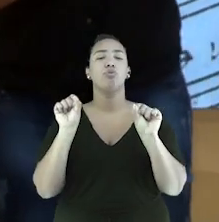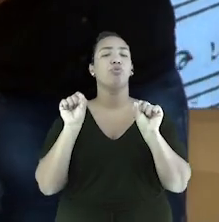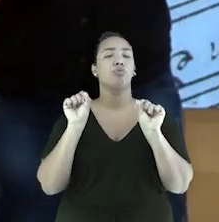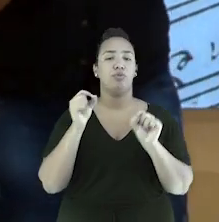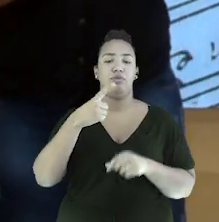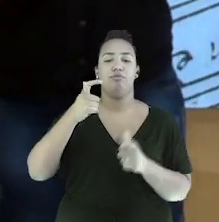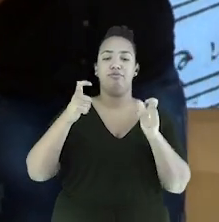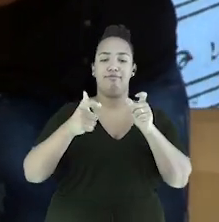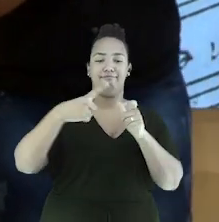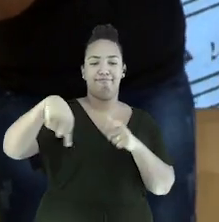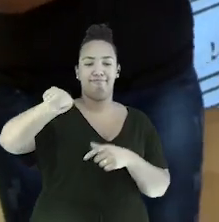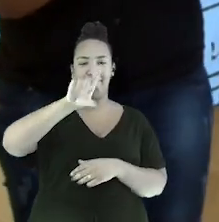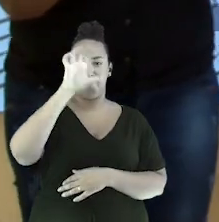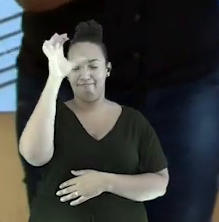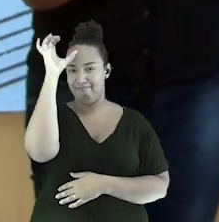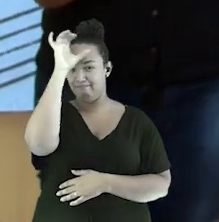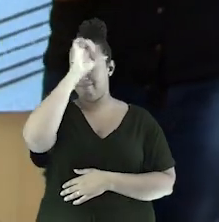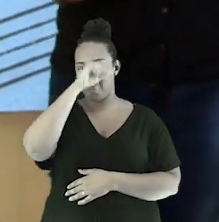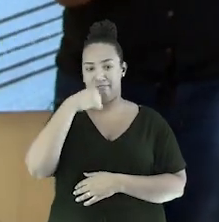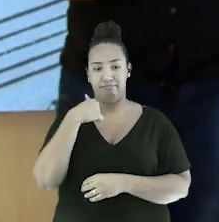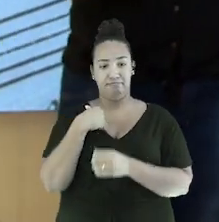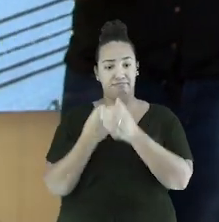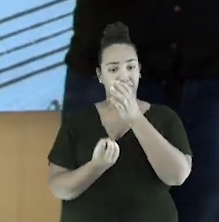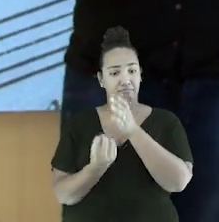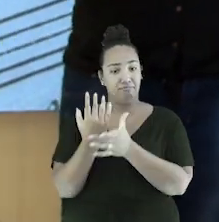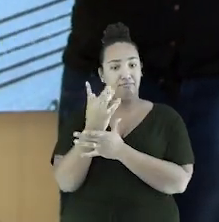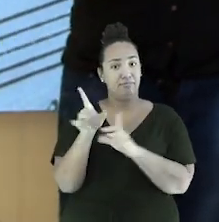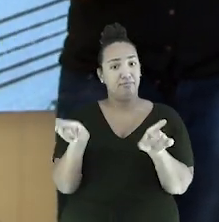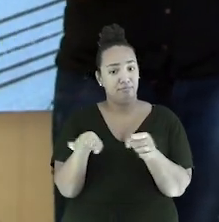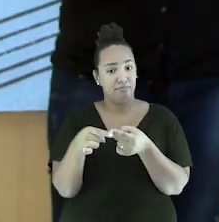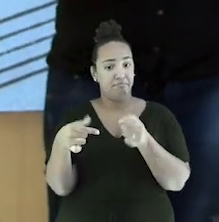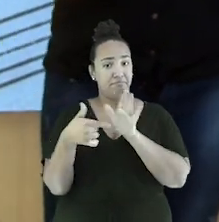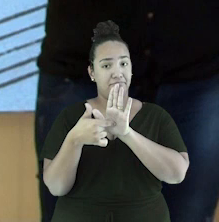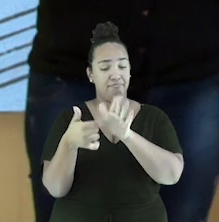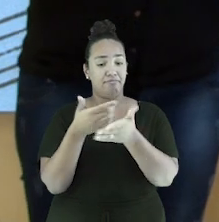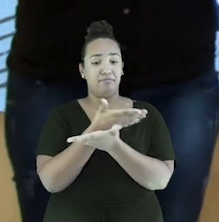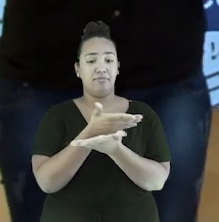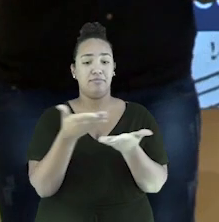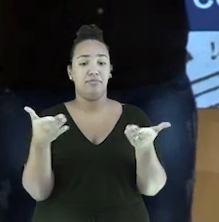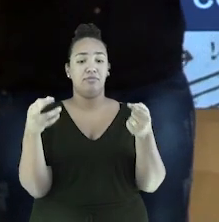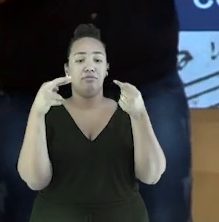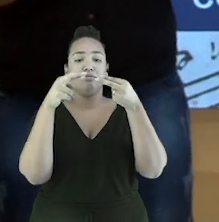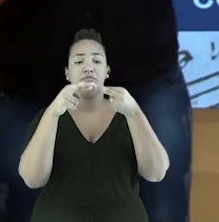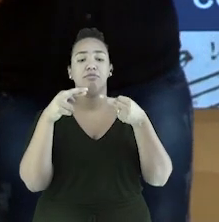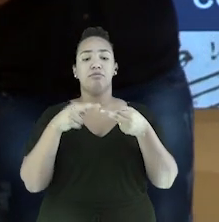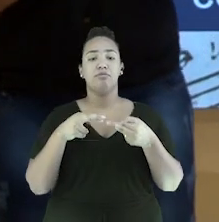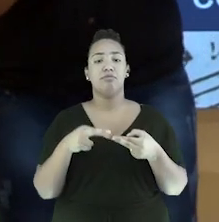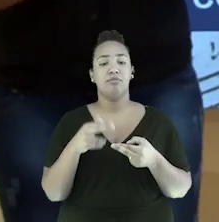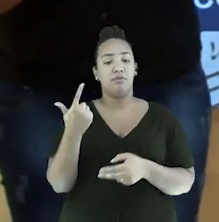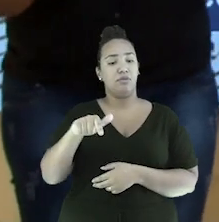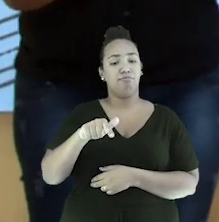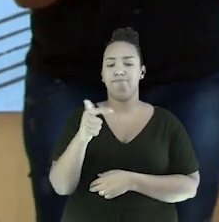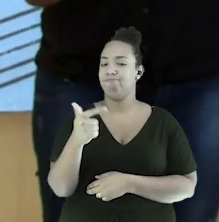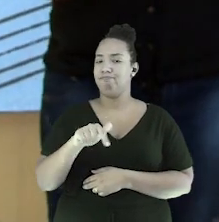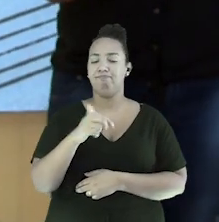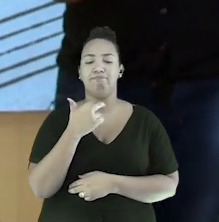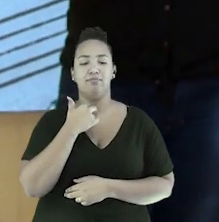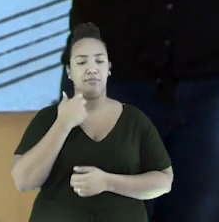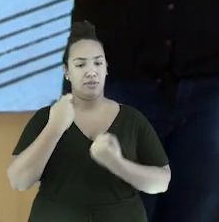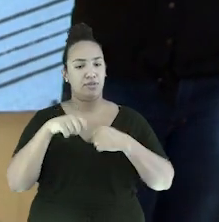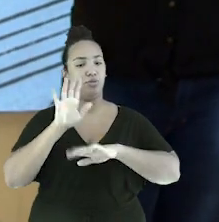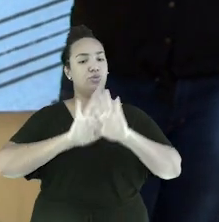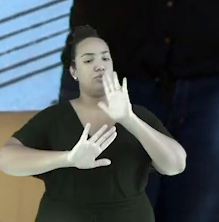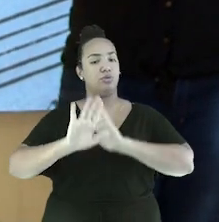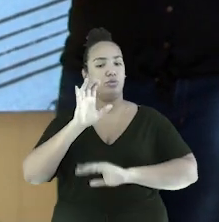lugar divertido onde você vai aprender. Eu fiz esse repente só para mostrar para vocês. Como é que eu fui rimando sem repetir nenhuma vez. Sempre tomando